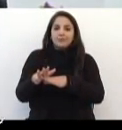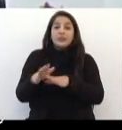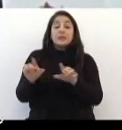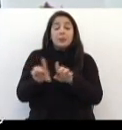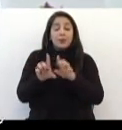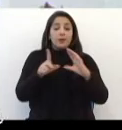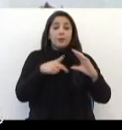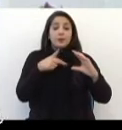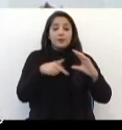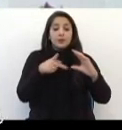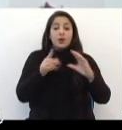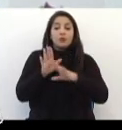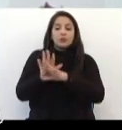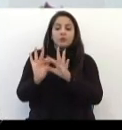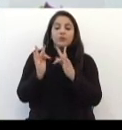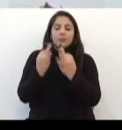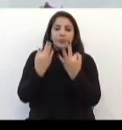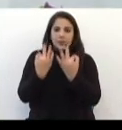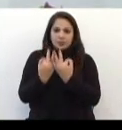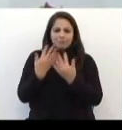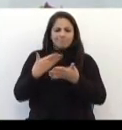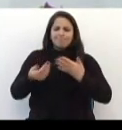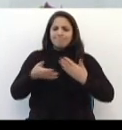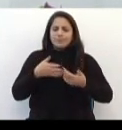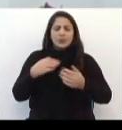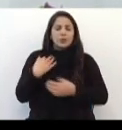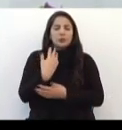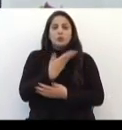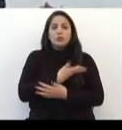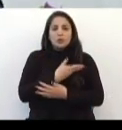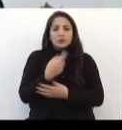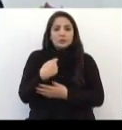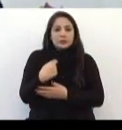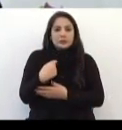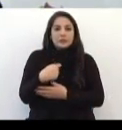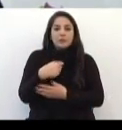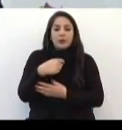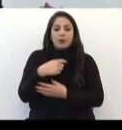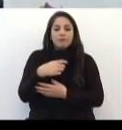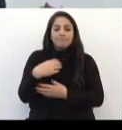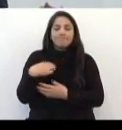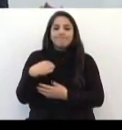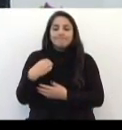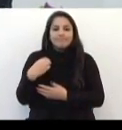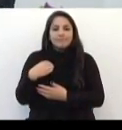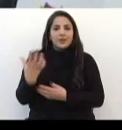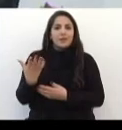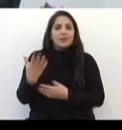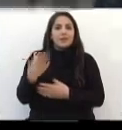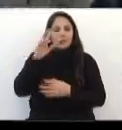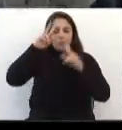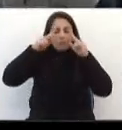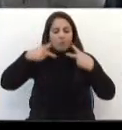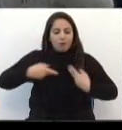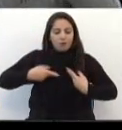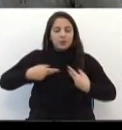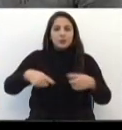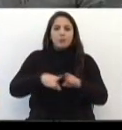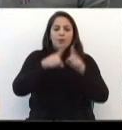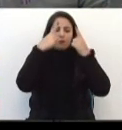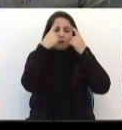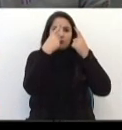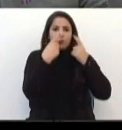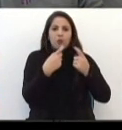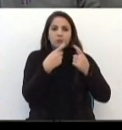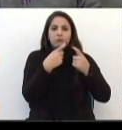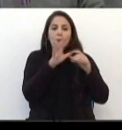família Do taxista Independente de nada Mas a solidariedade humana E a violência Ela tem que Ela tem que